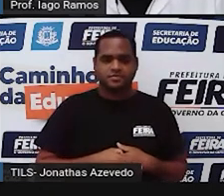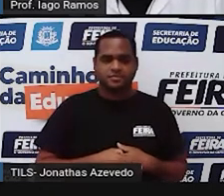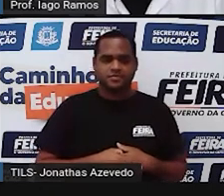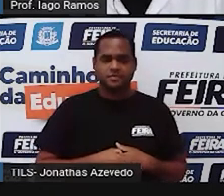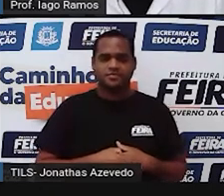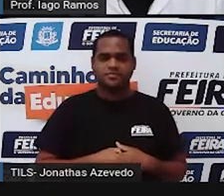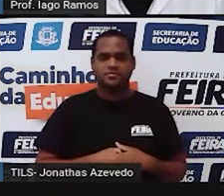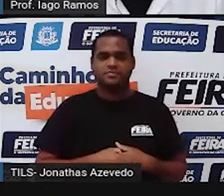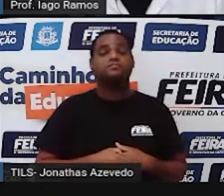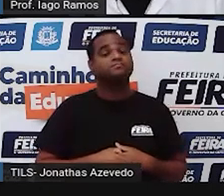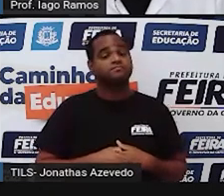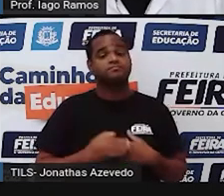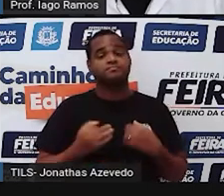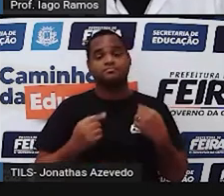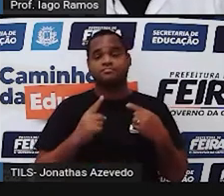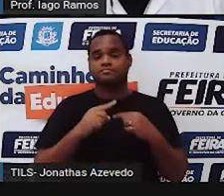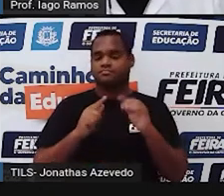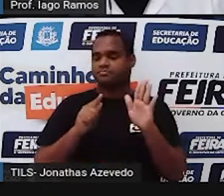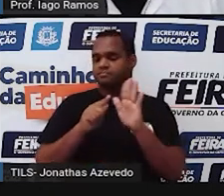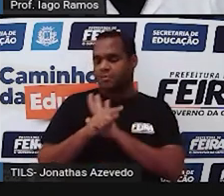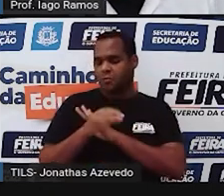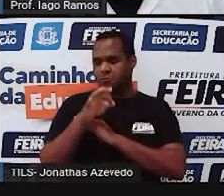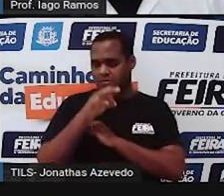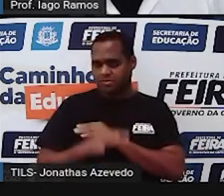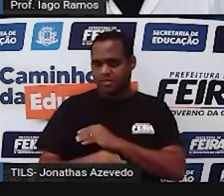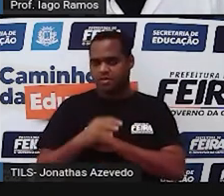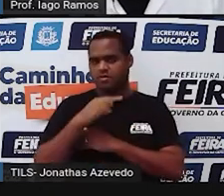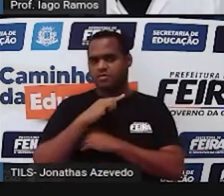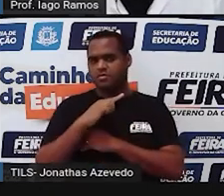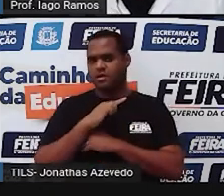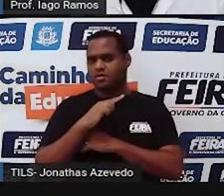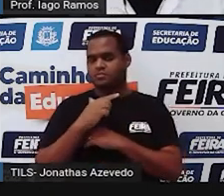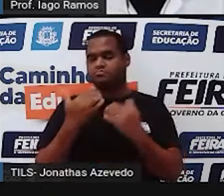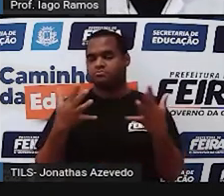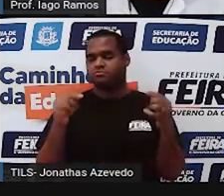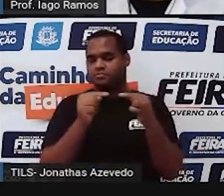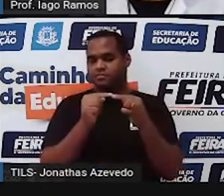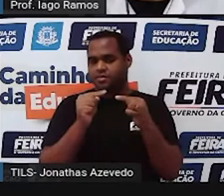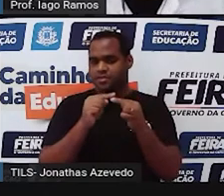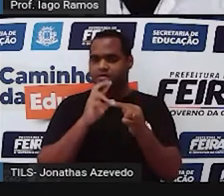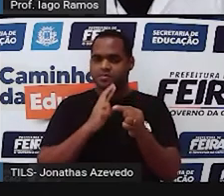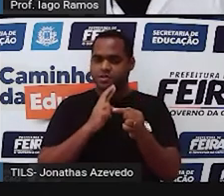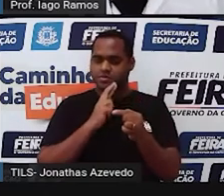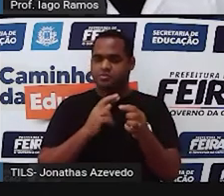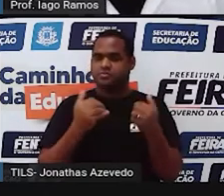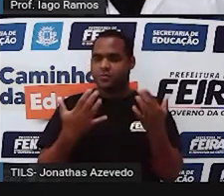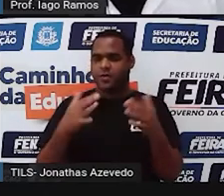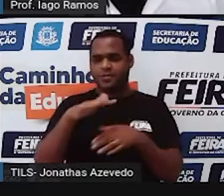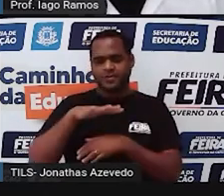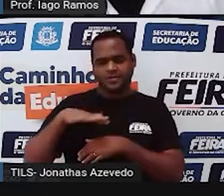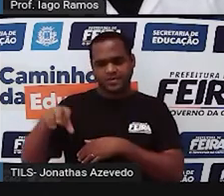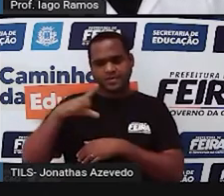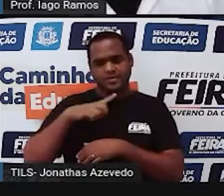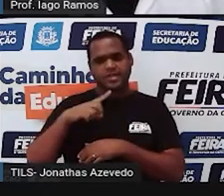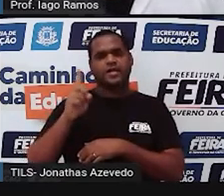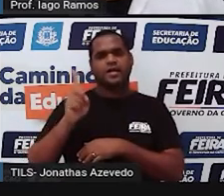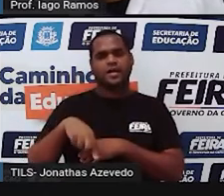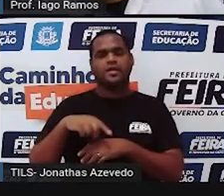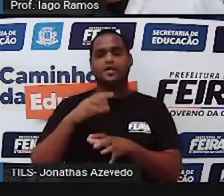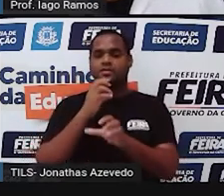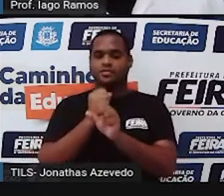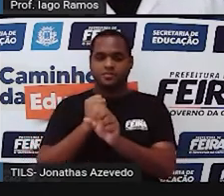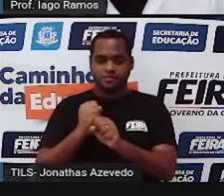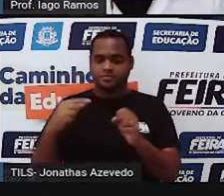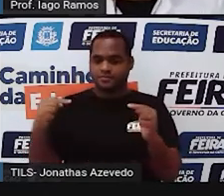perguntas, né? É a pergunta certa para aquela resposta, da região formada entre duas